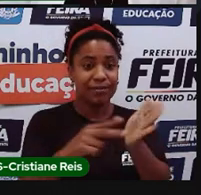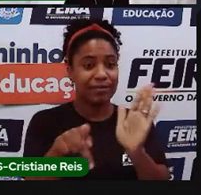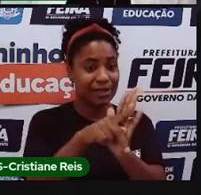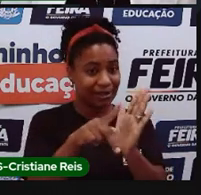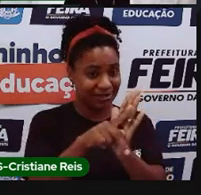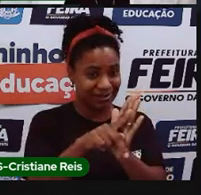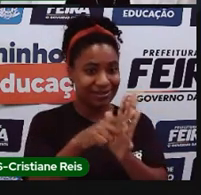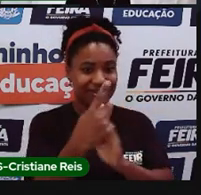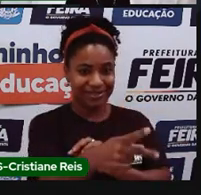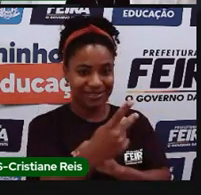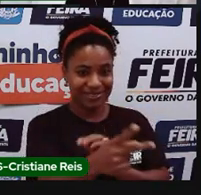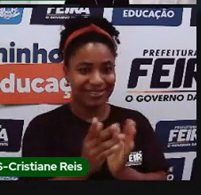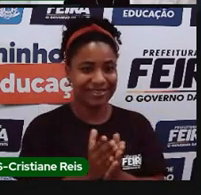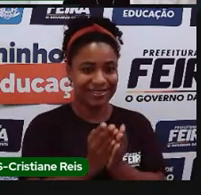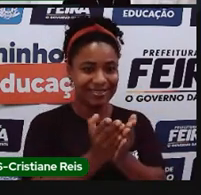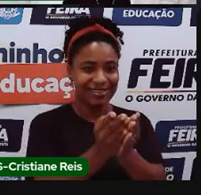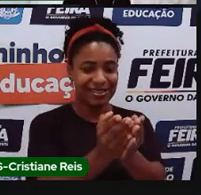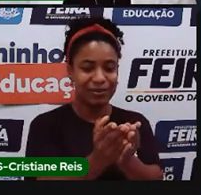Vamos lá?